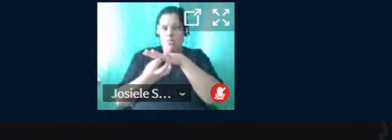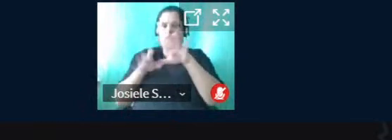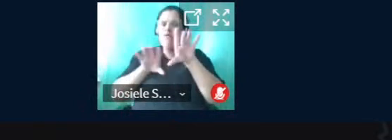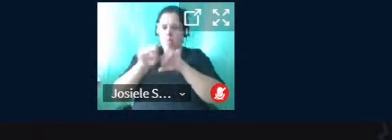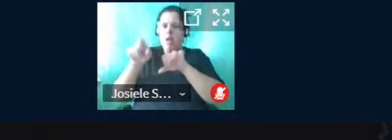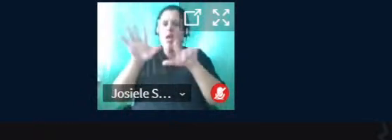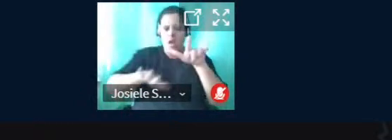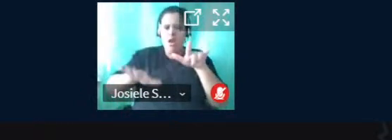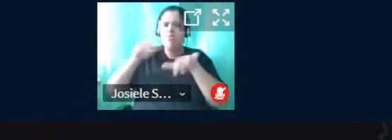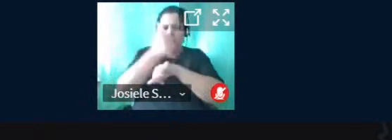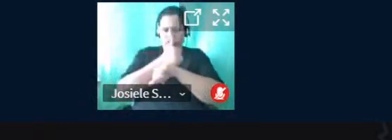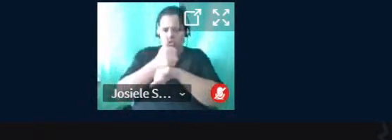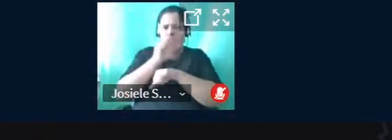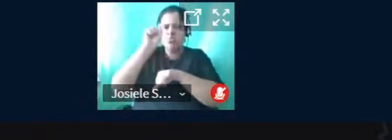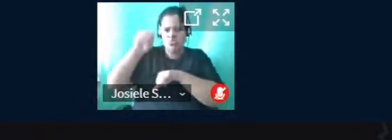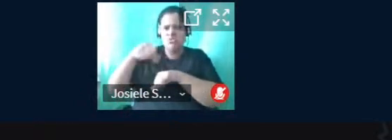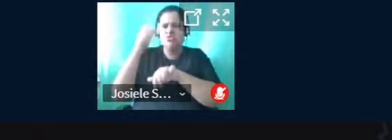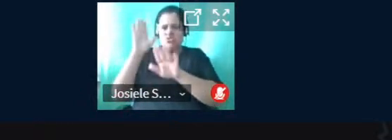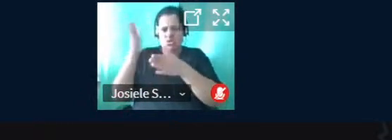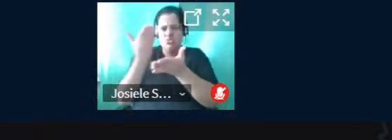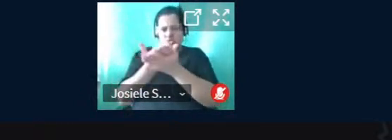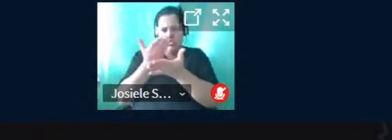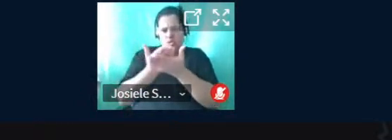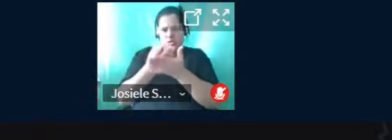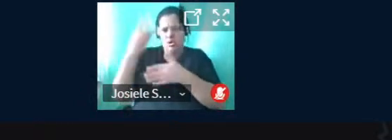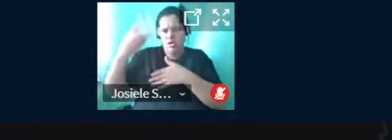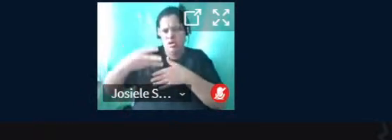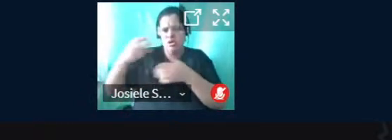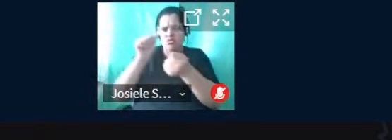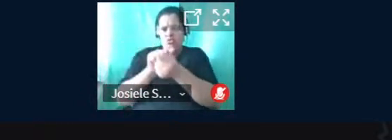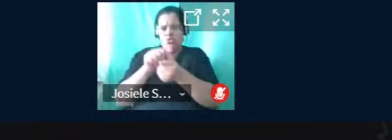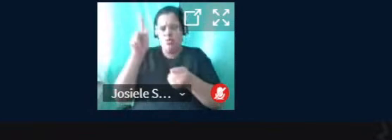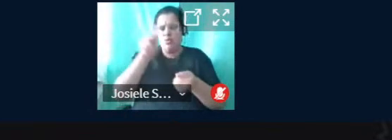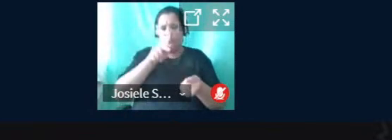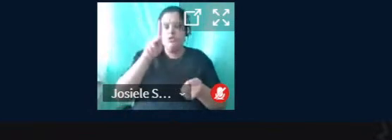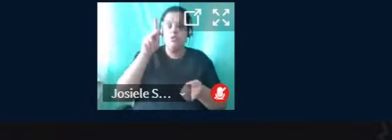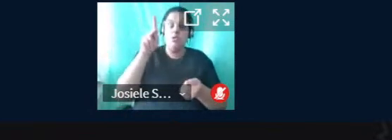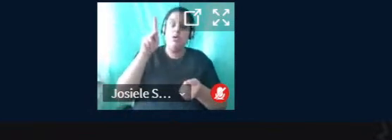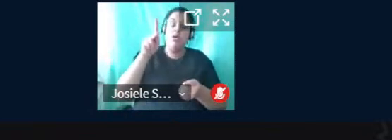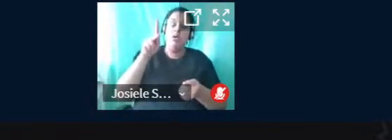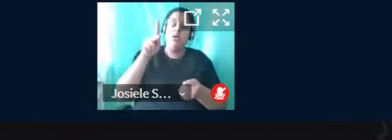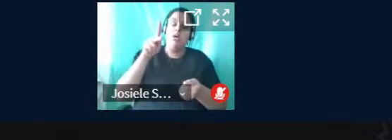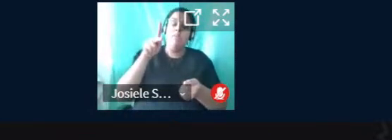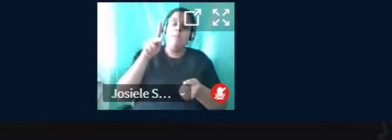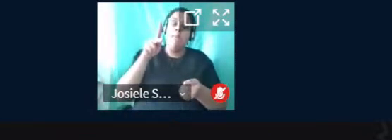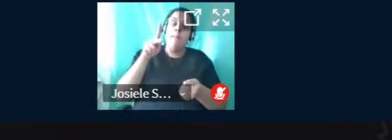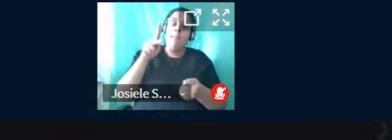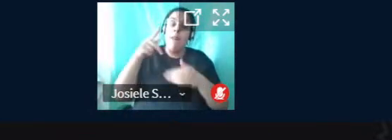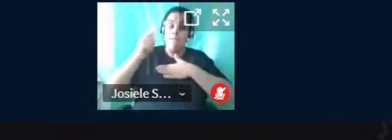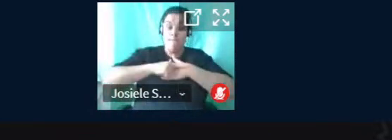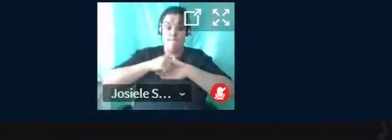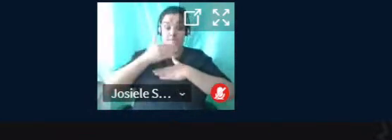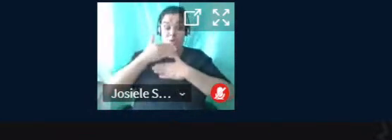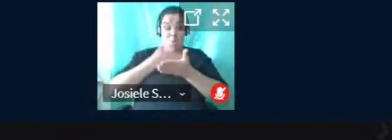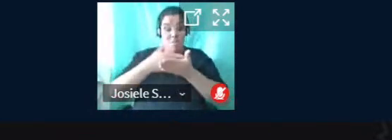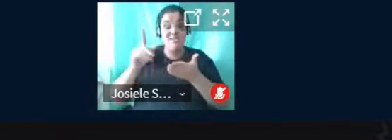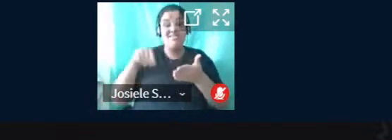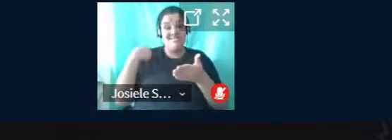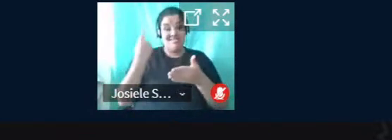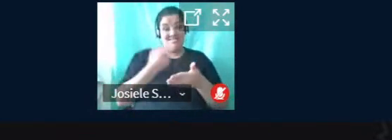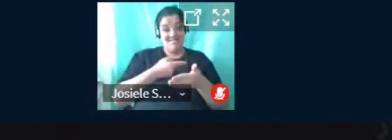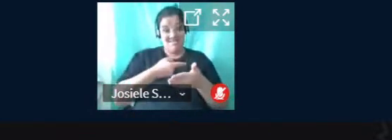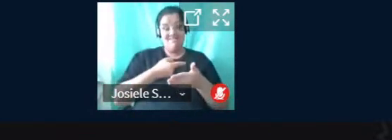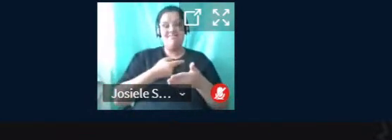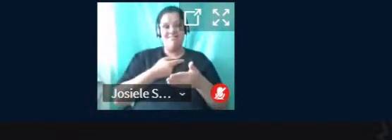área em que eles estudam. e nós três, junto com o professor Maurício, tendemos que esse papel começa conosco, pois é